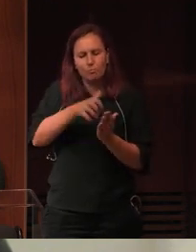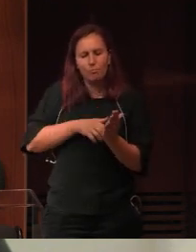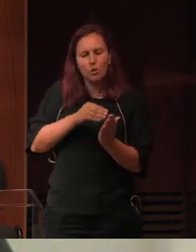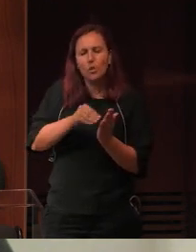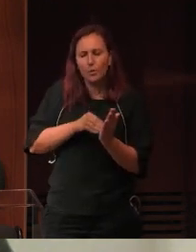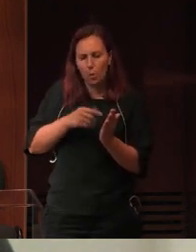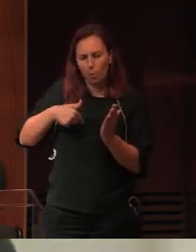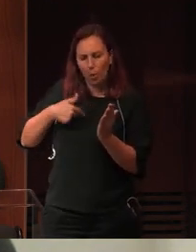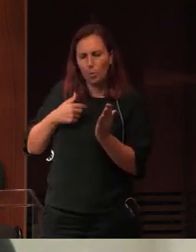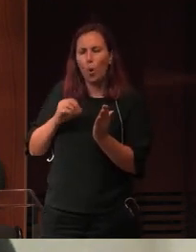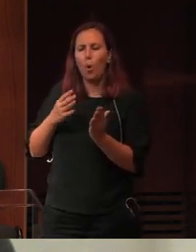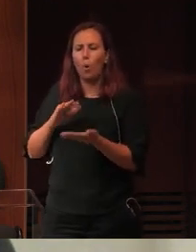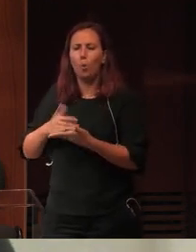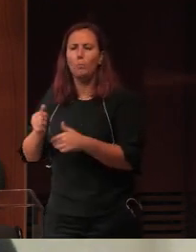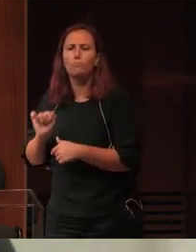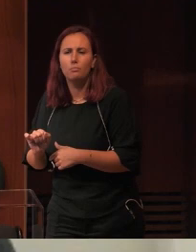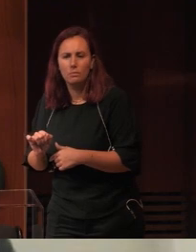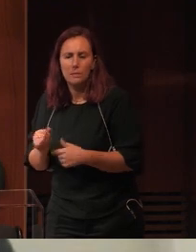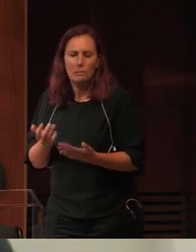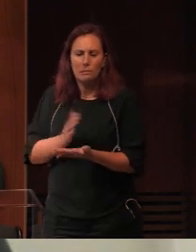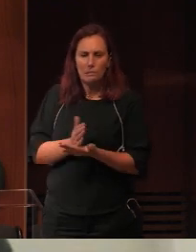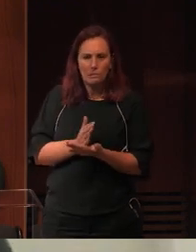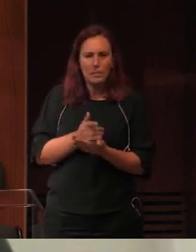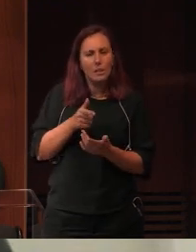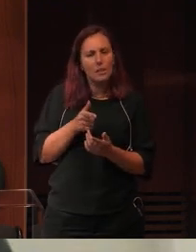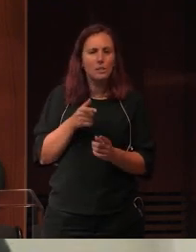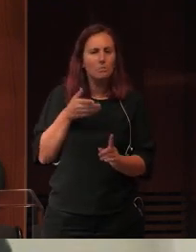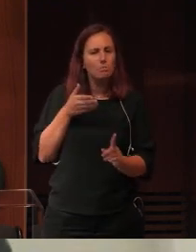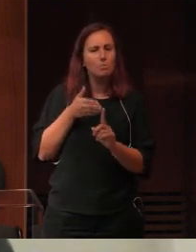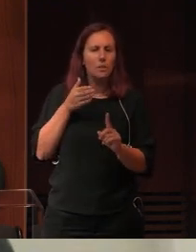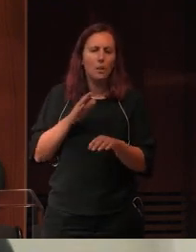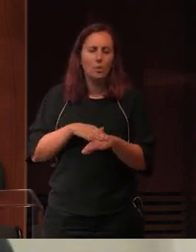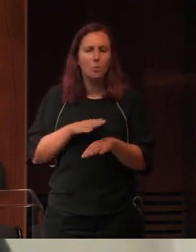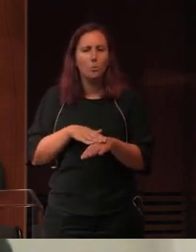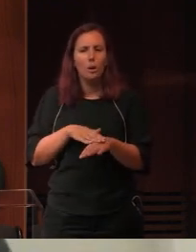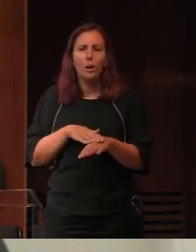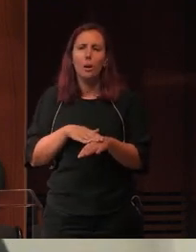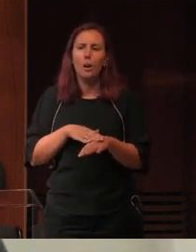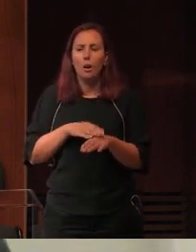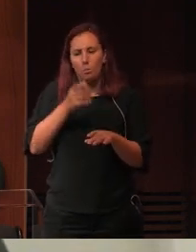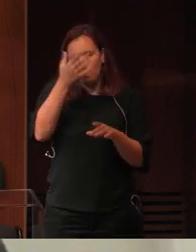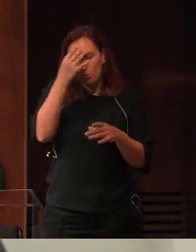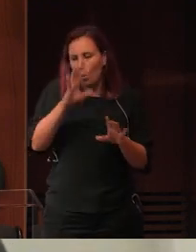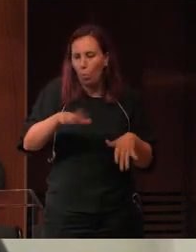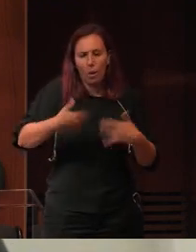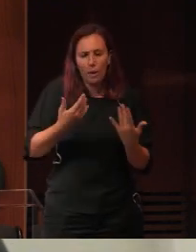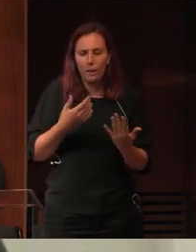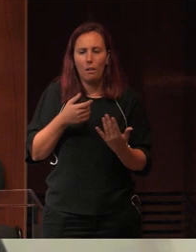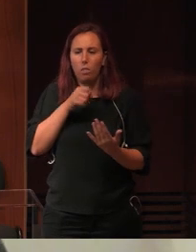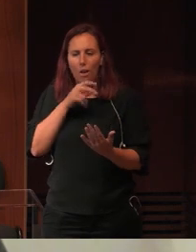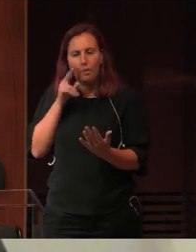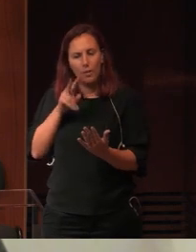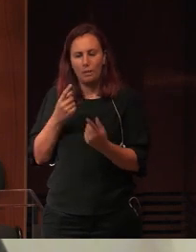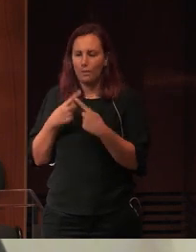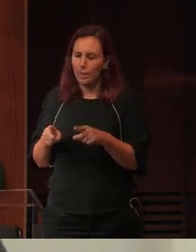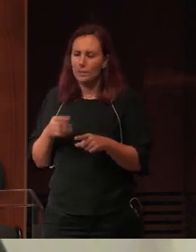por uma máquina. Essa não me parece ser a questão central, tendo em conta que qualquer professor sabe distinguir e